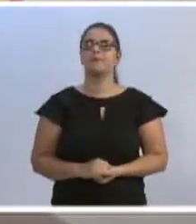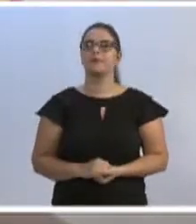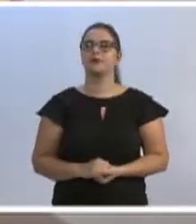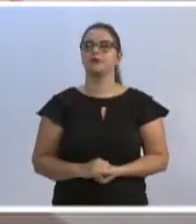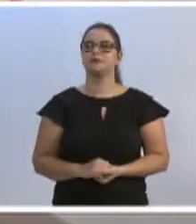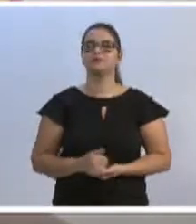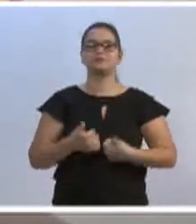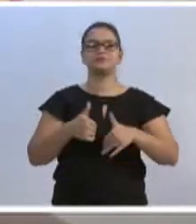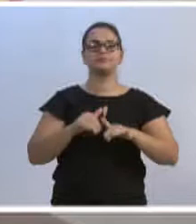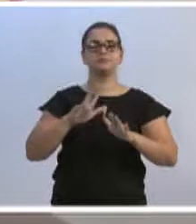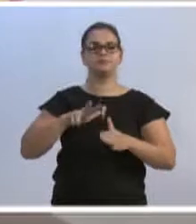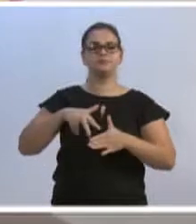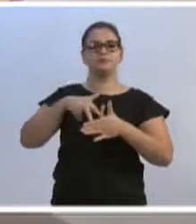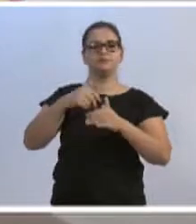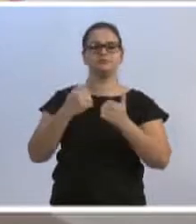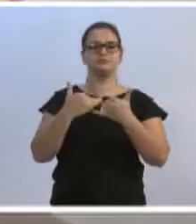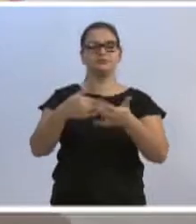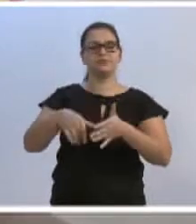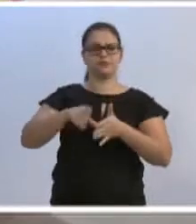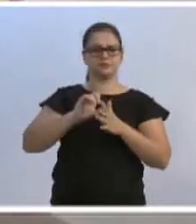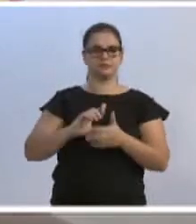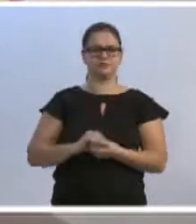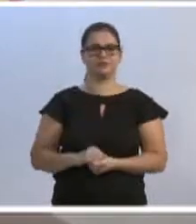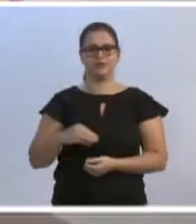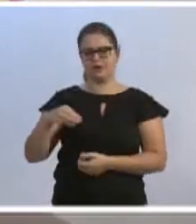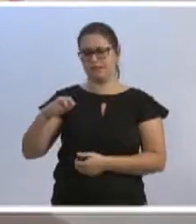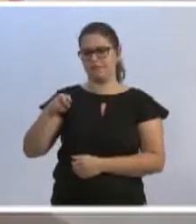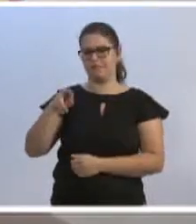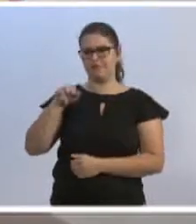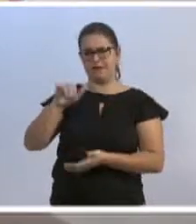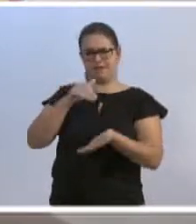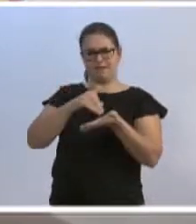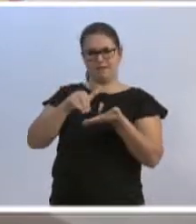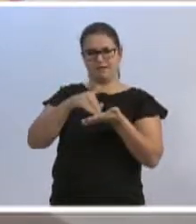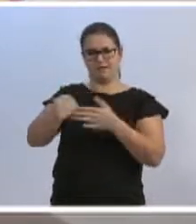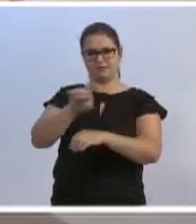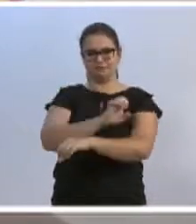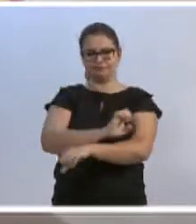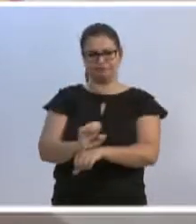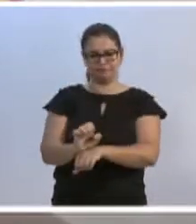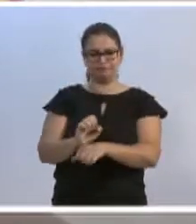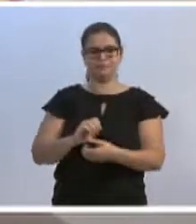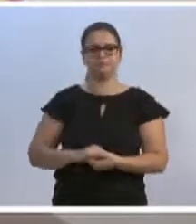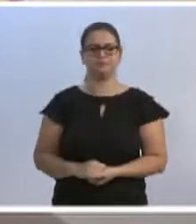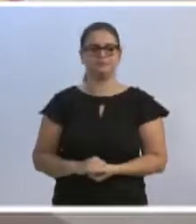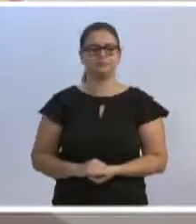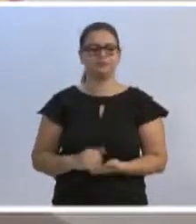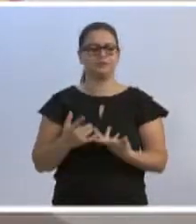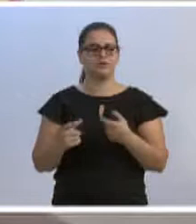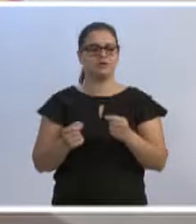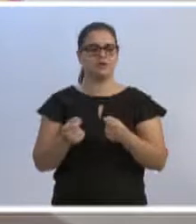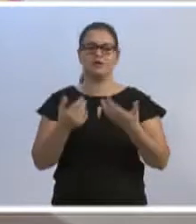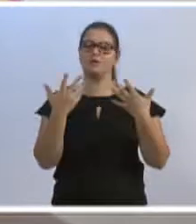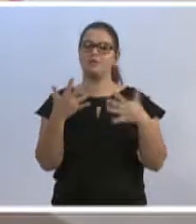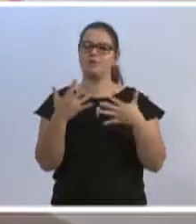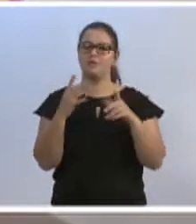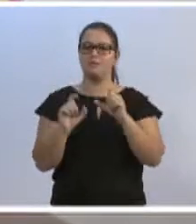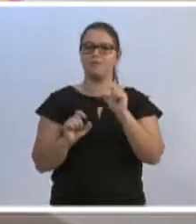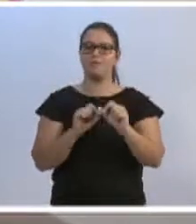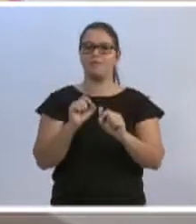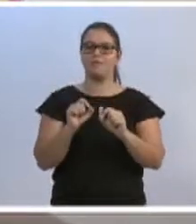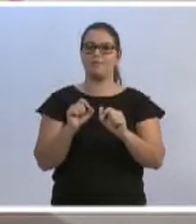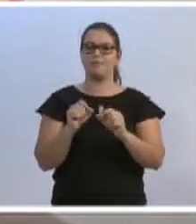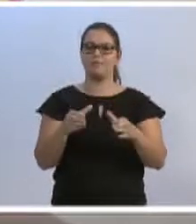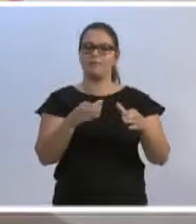no plenário desta casa, antes aqui, a Mari, da Secretaria de Educação. Quero cumprimentar os